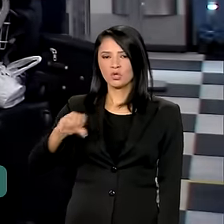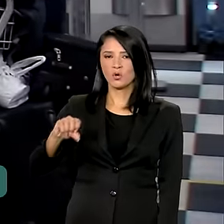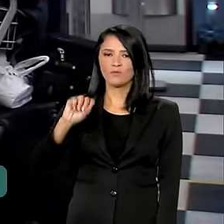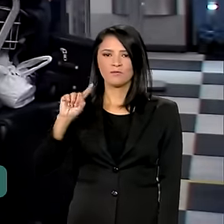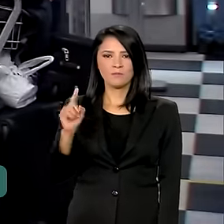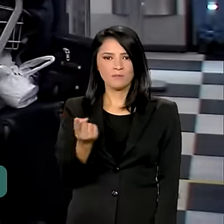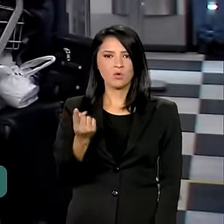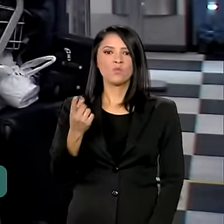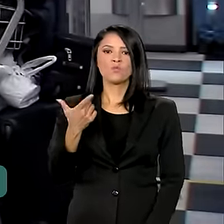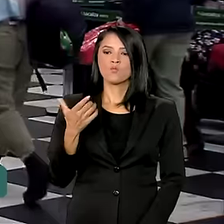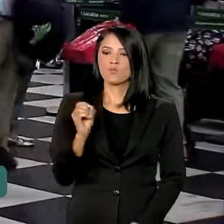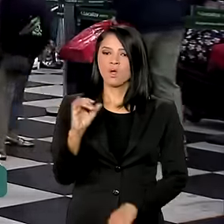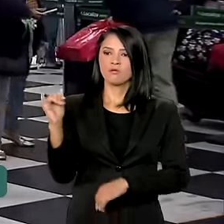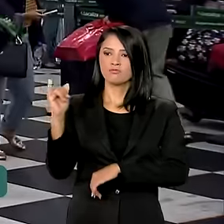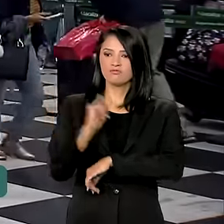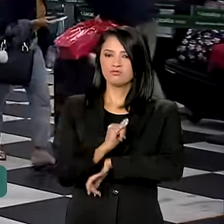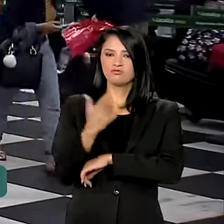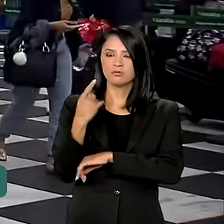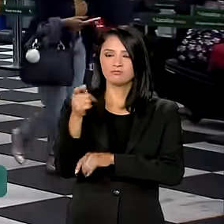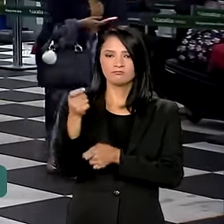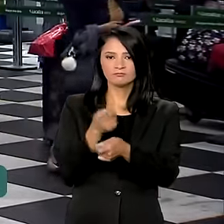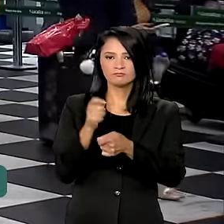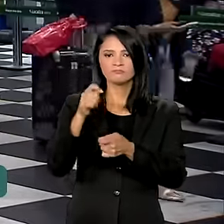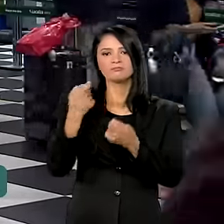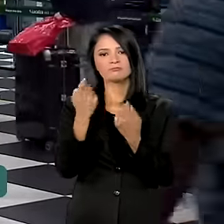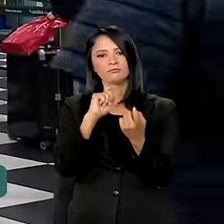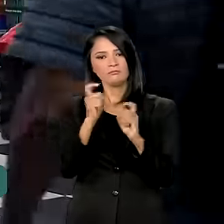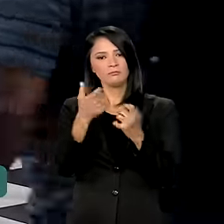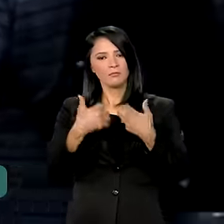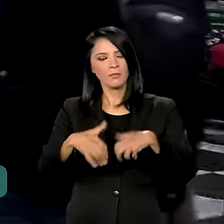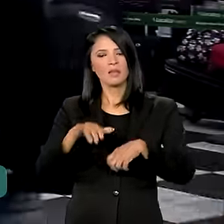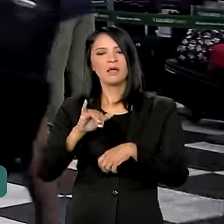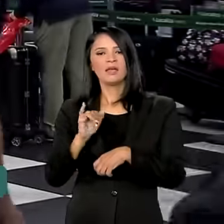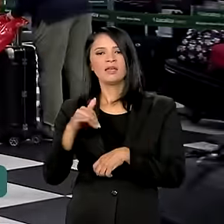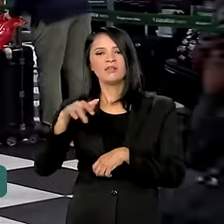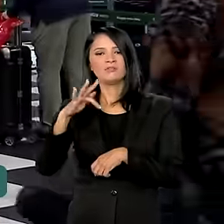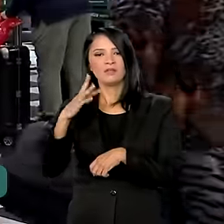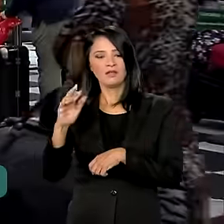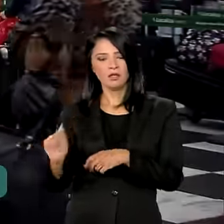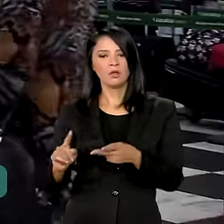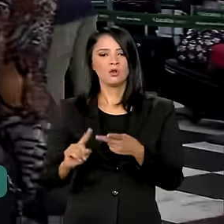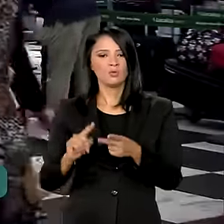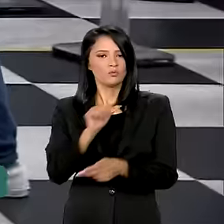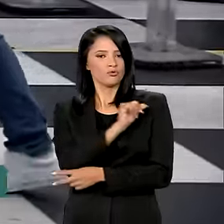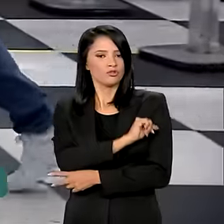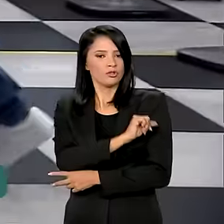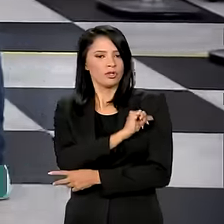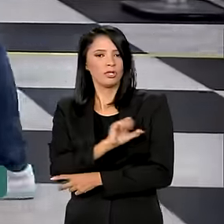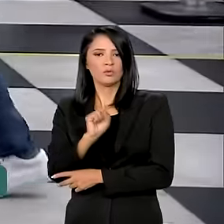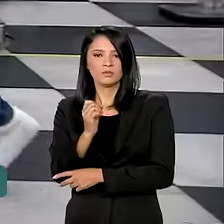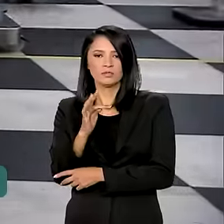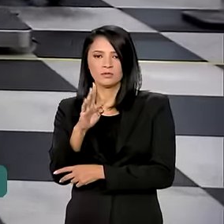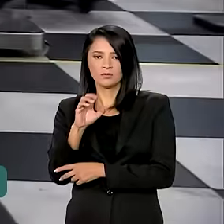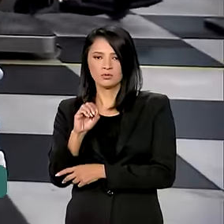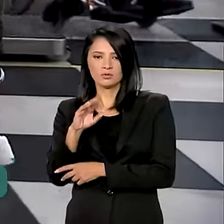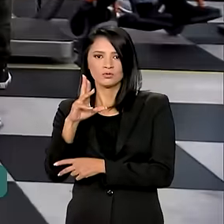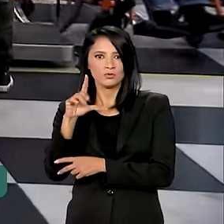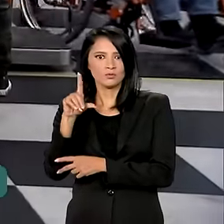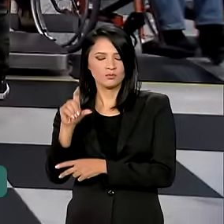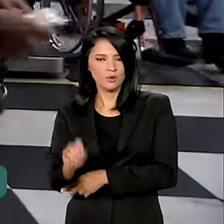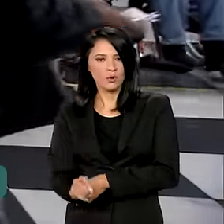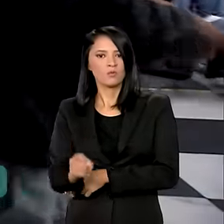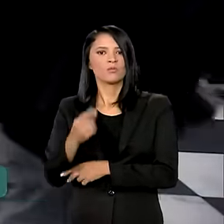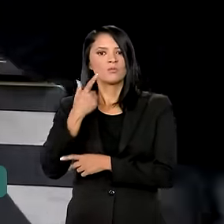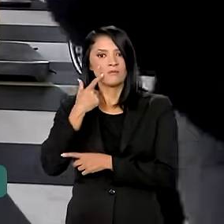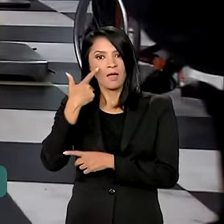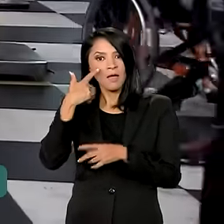aeroportos administrados pela Infraero no país, entre eles, os Santos Dumont, no Rio de Janeiro. Por isso, fique atento aos